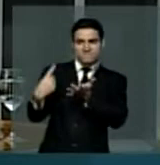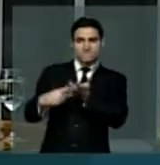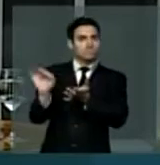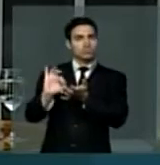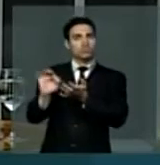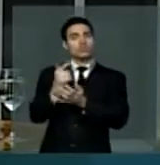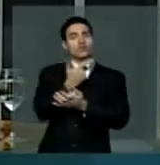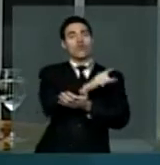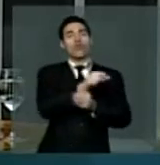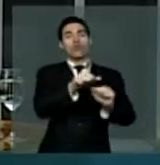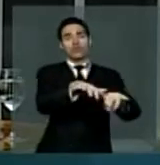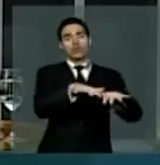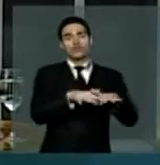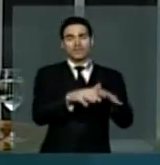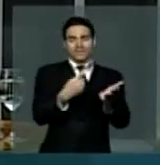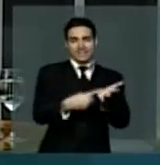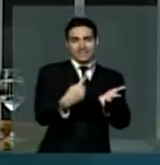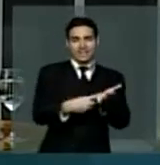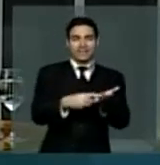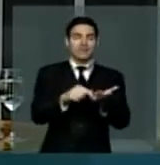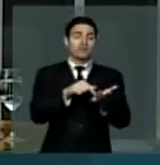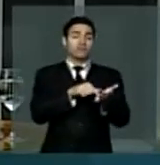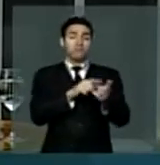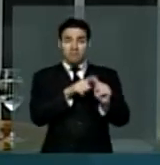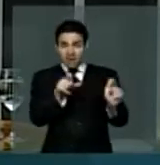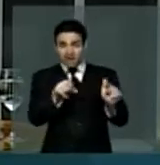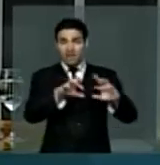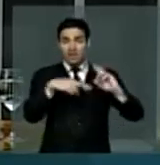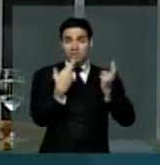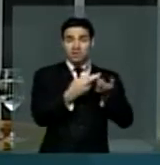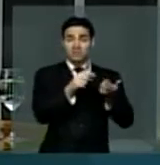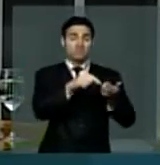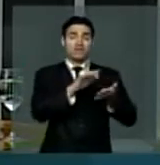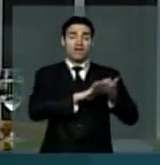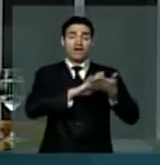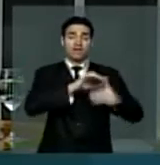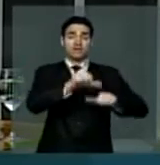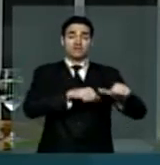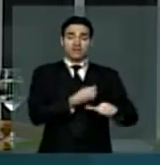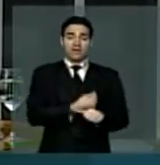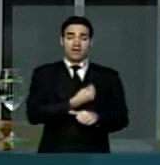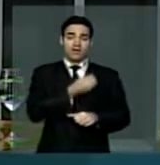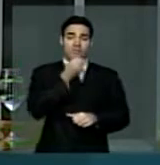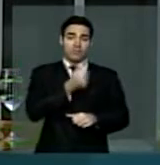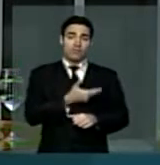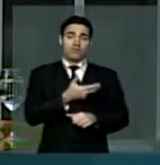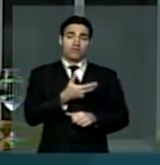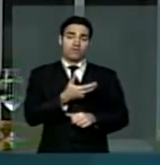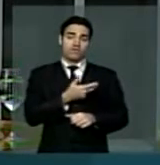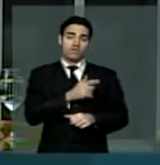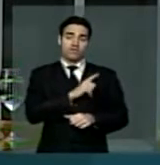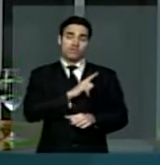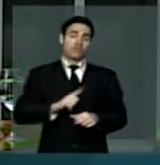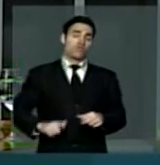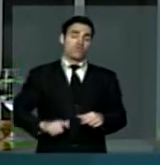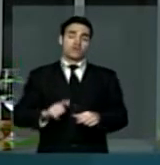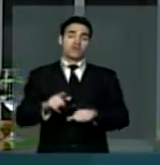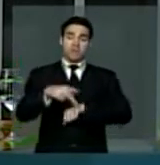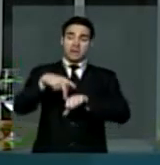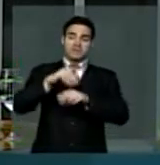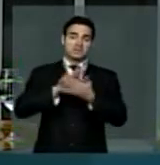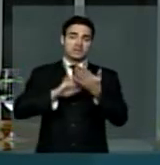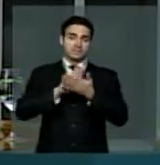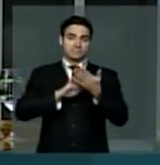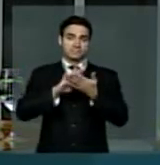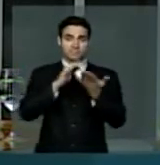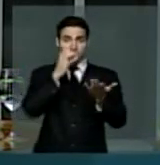oferecia nenhuma mudança positiva para o Estado. Vejo o risco de total descaracterização